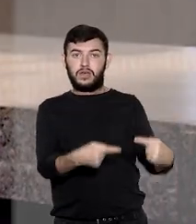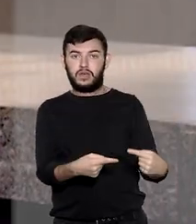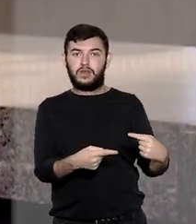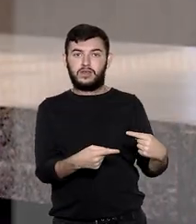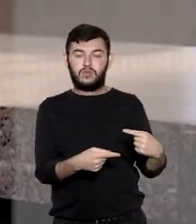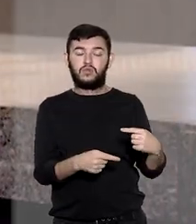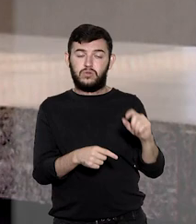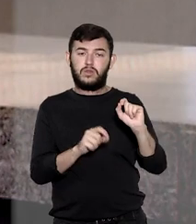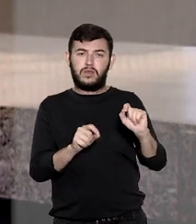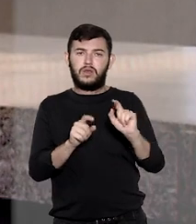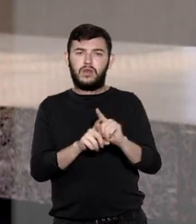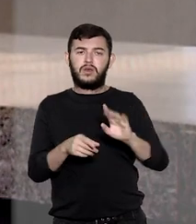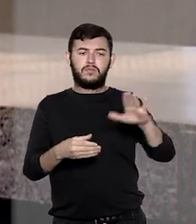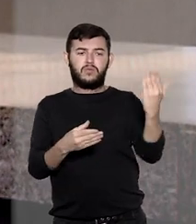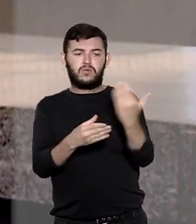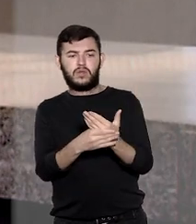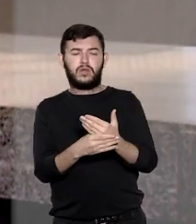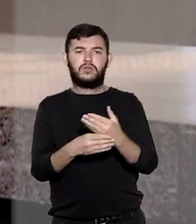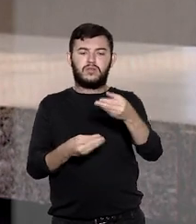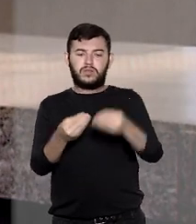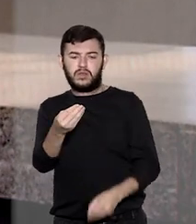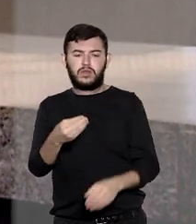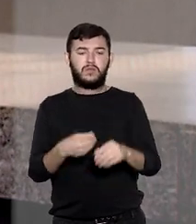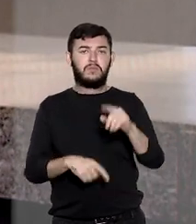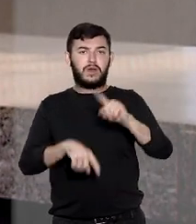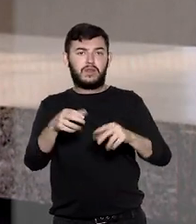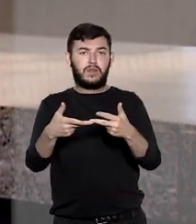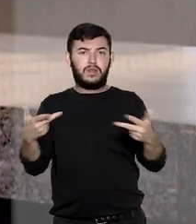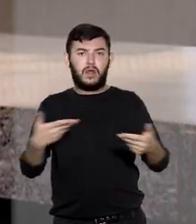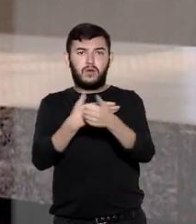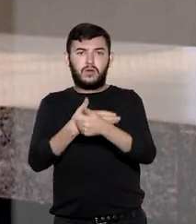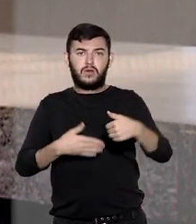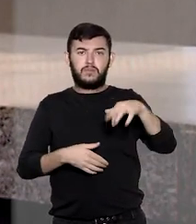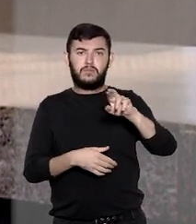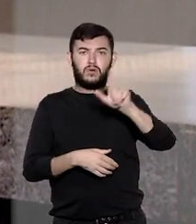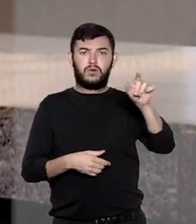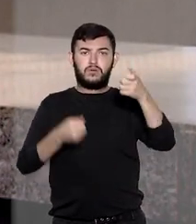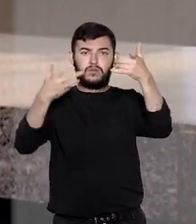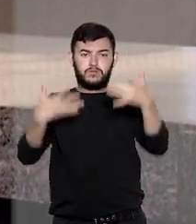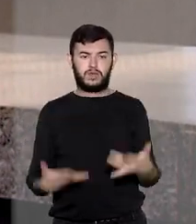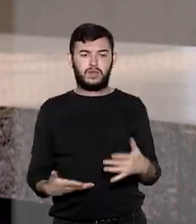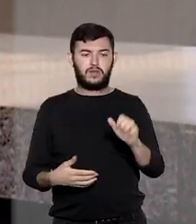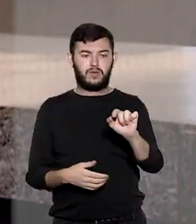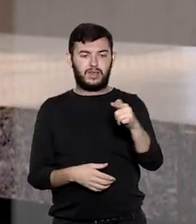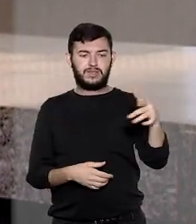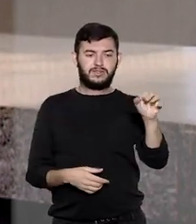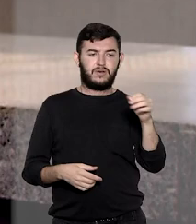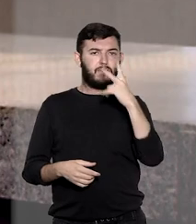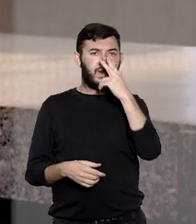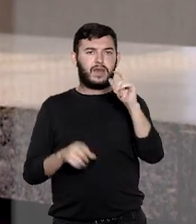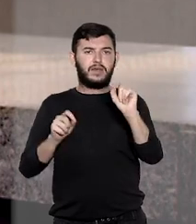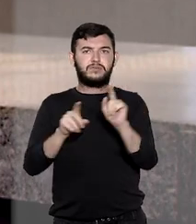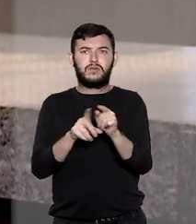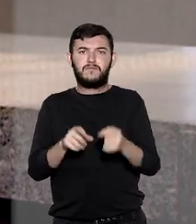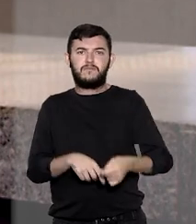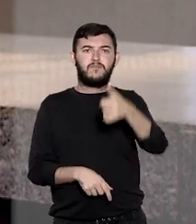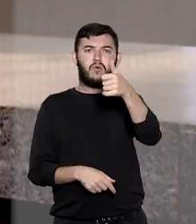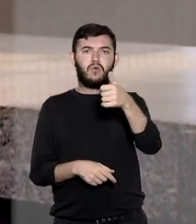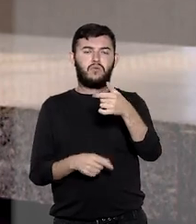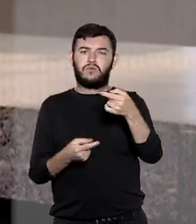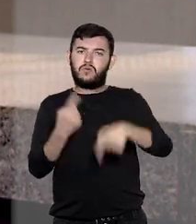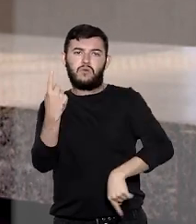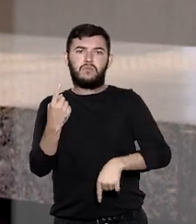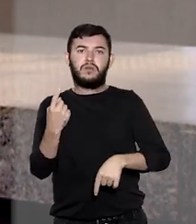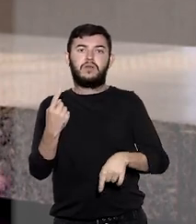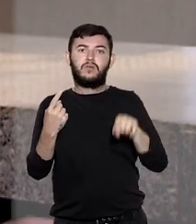indenizatória de danos materiais e morais, argumentando que receberam participação acionária inferior a que seria efetivamente